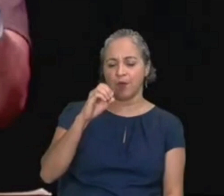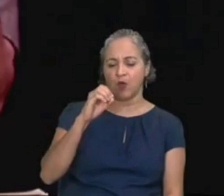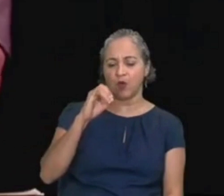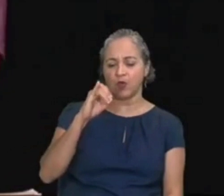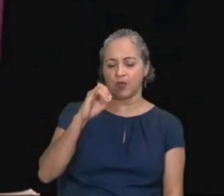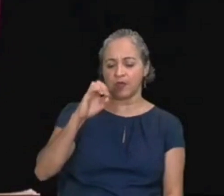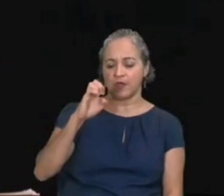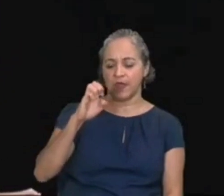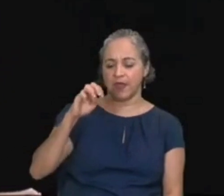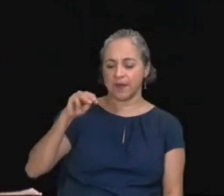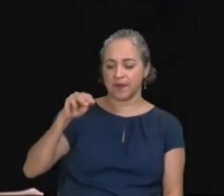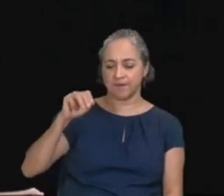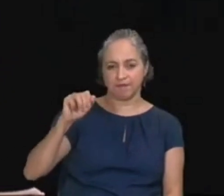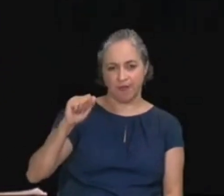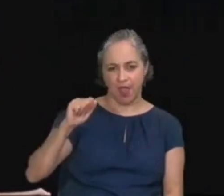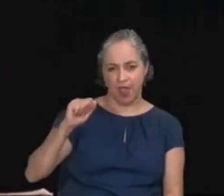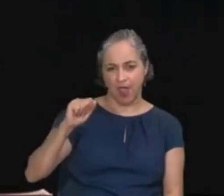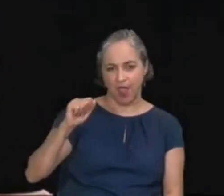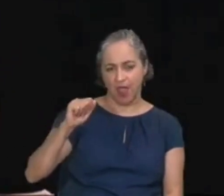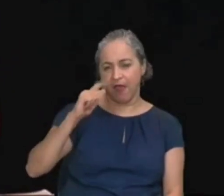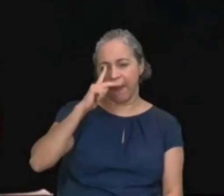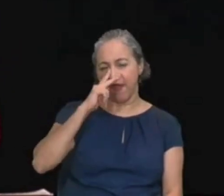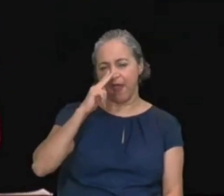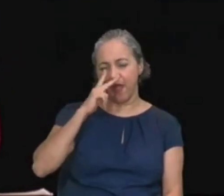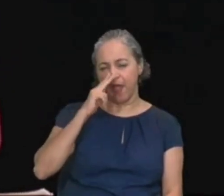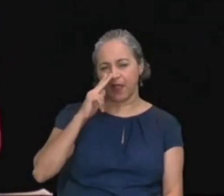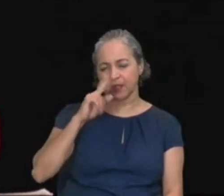É como se fosse uma obra de arte.